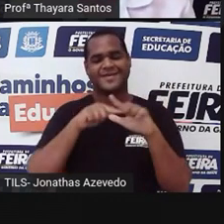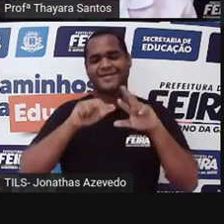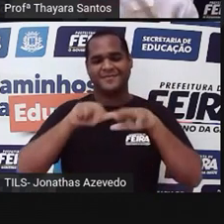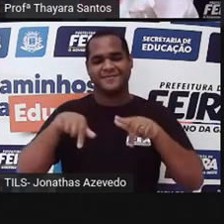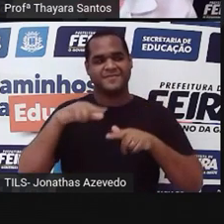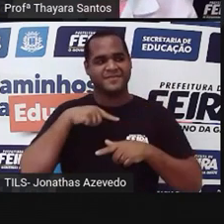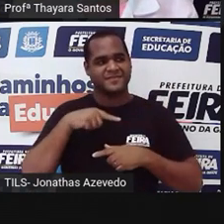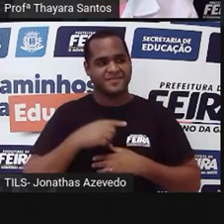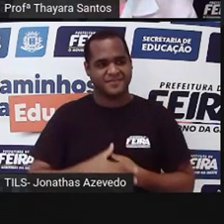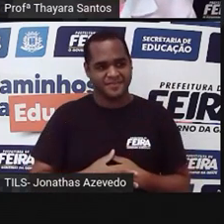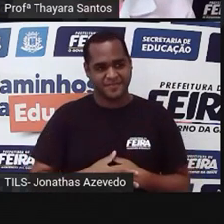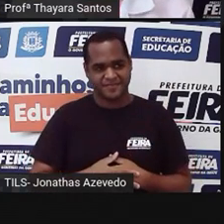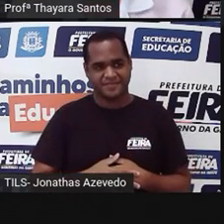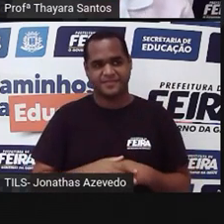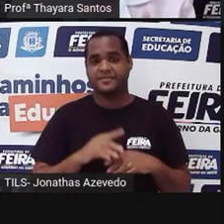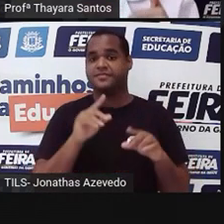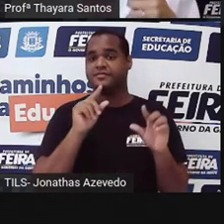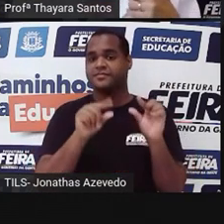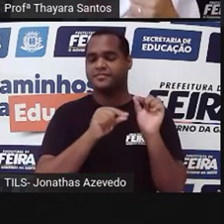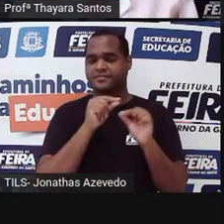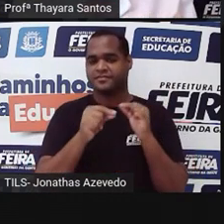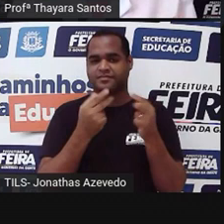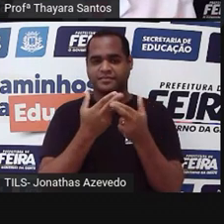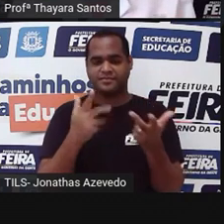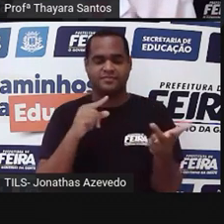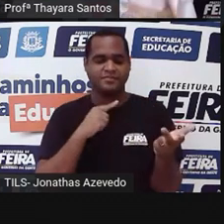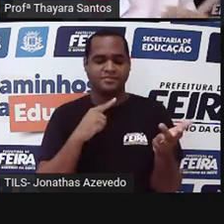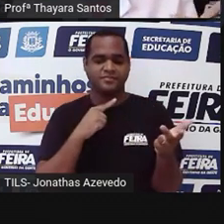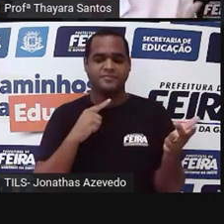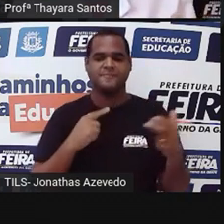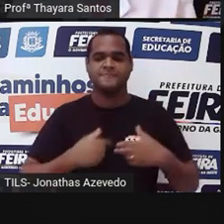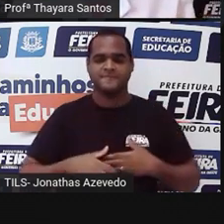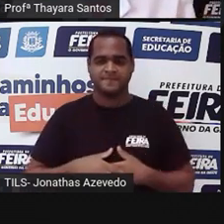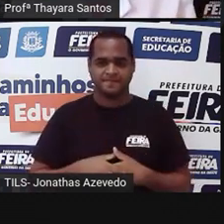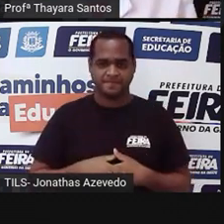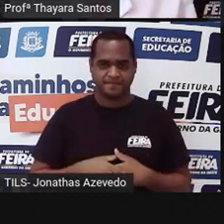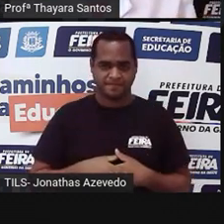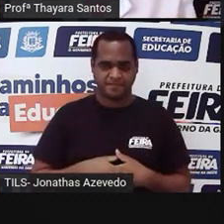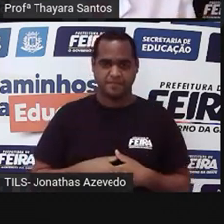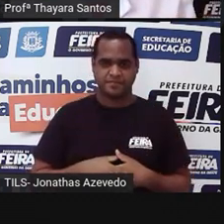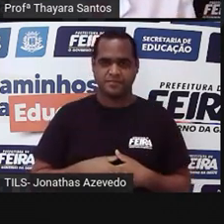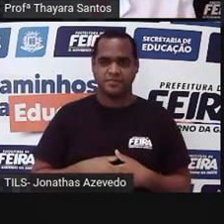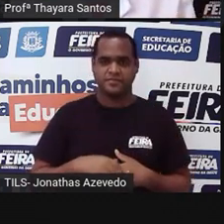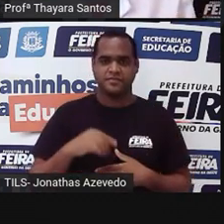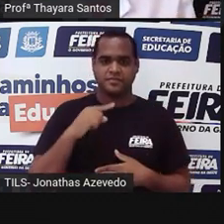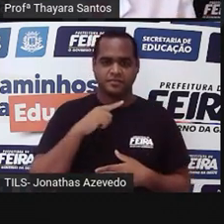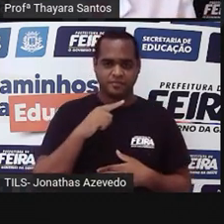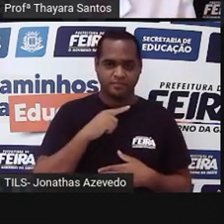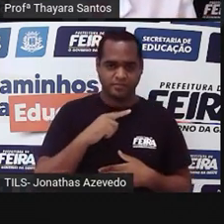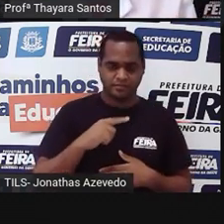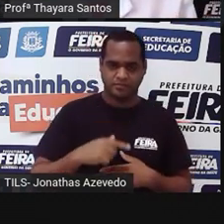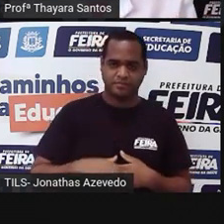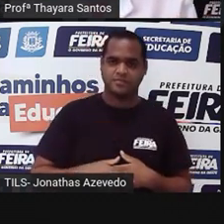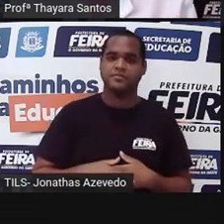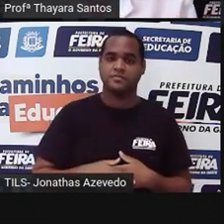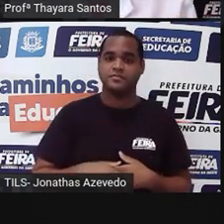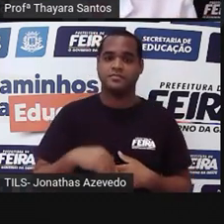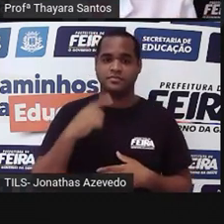E quem são essas piteridófitas? São as samambaias, que são as mais comuns. As avencas, que são essas